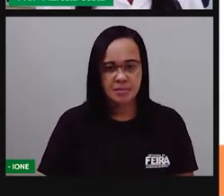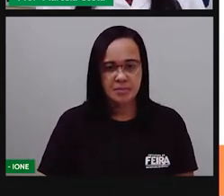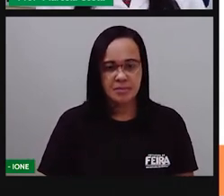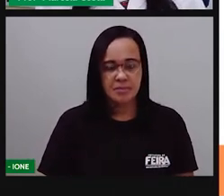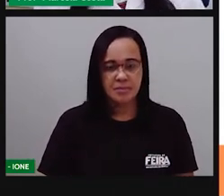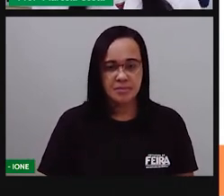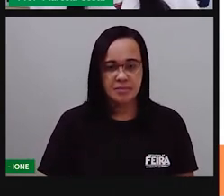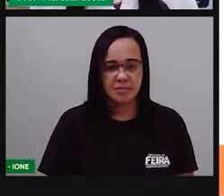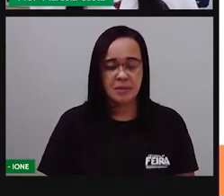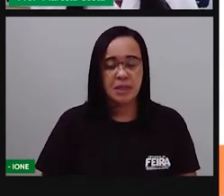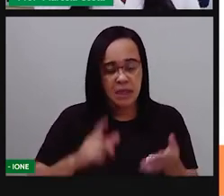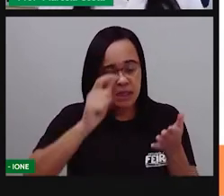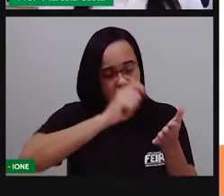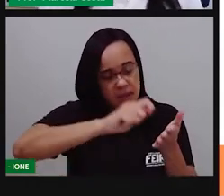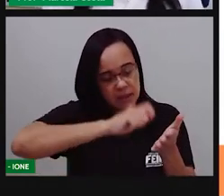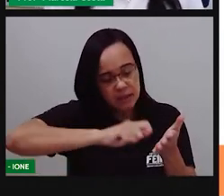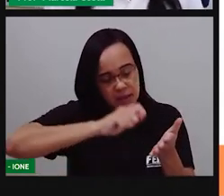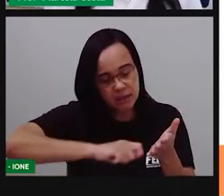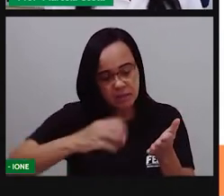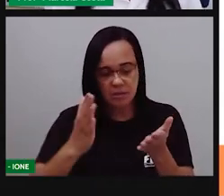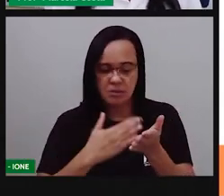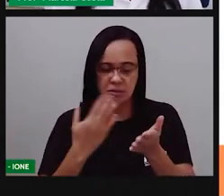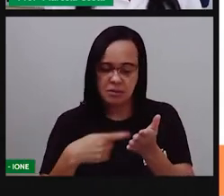Conseguiu escrever em caderno?